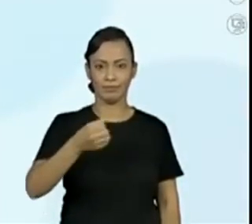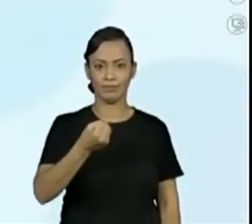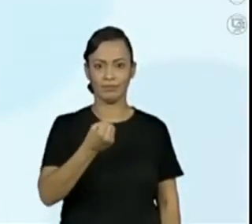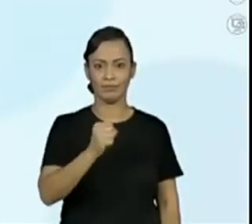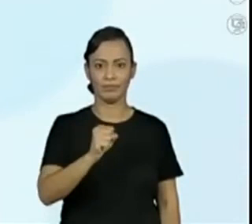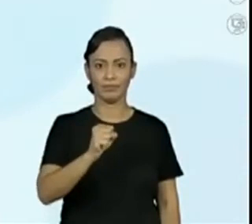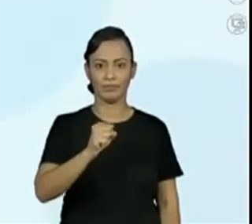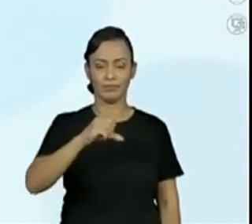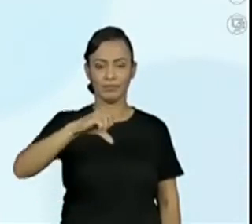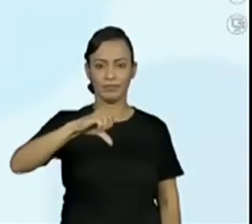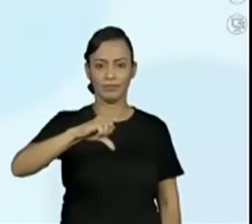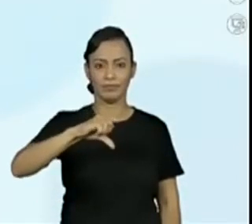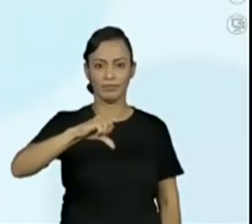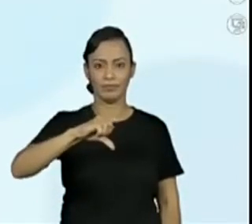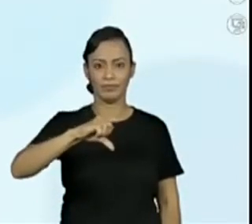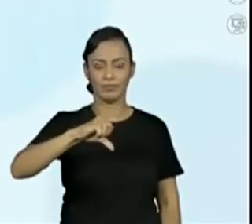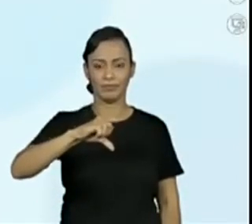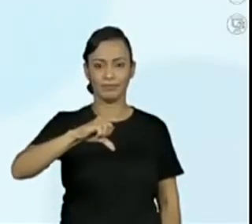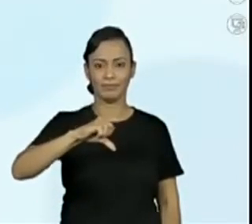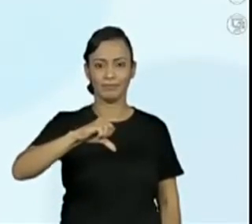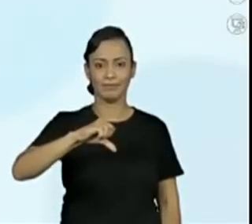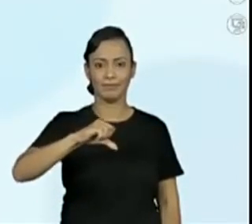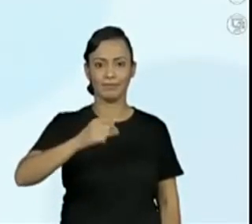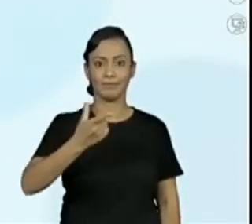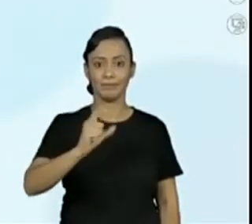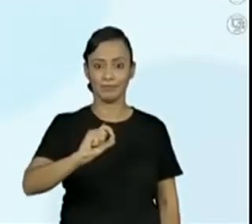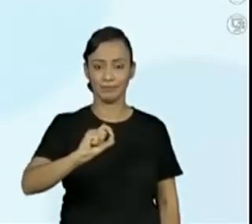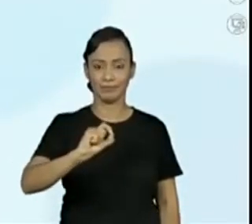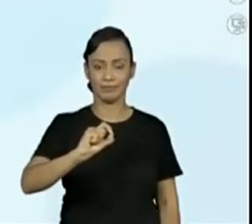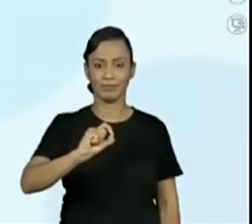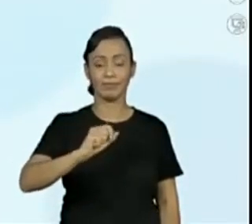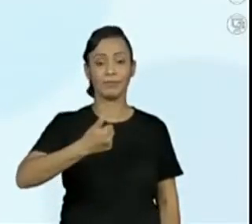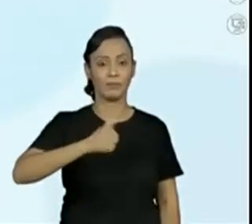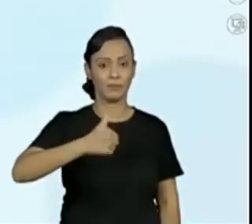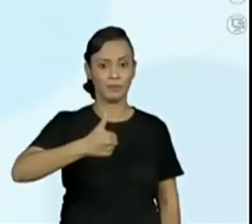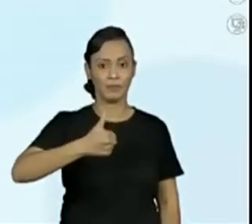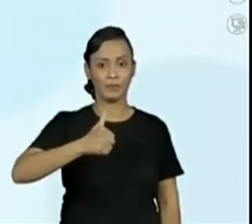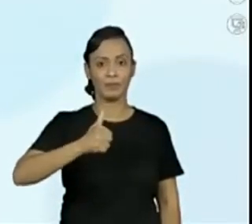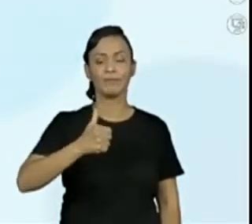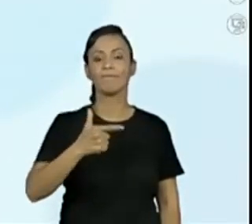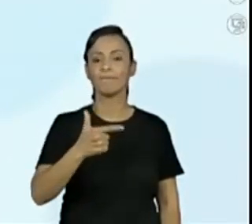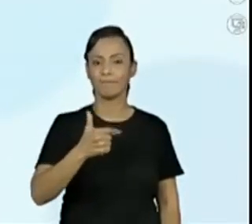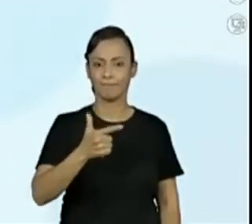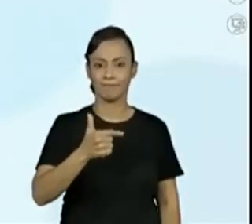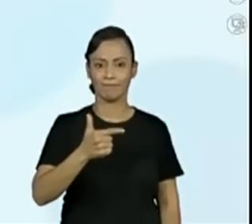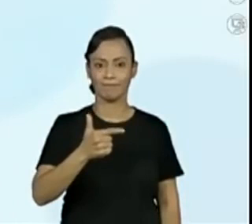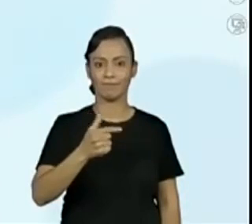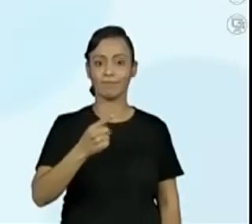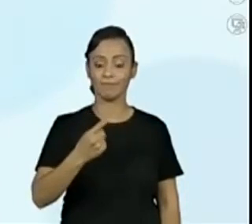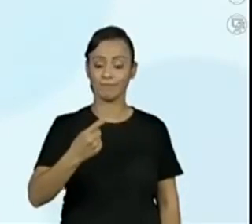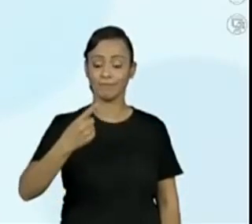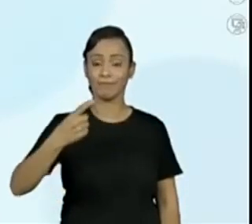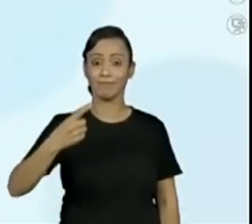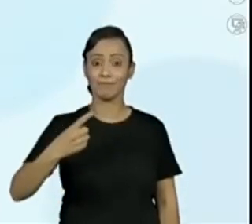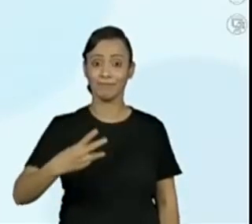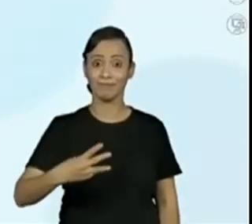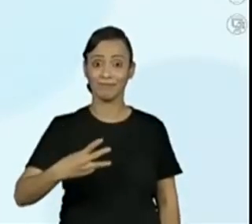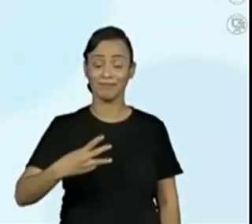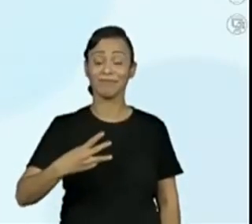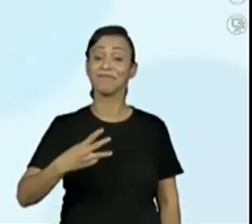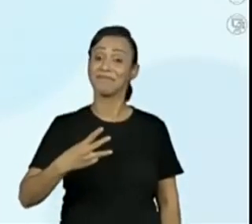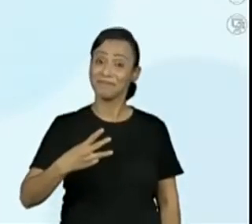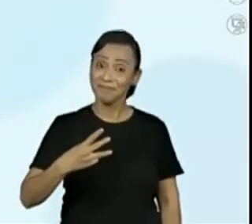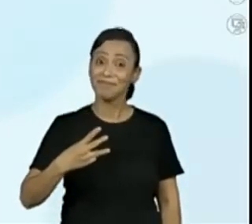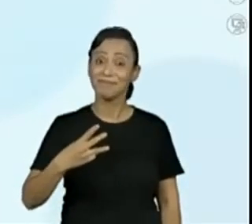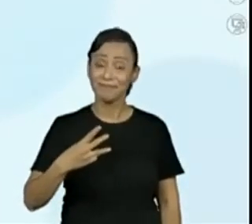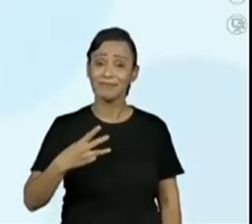sete, oito, nove, dez, onze, doze, treze. Nós